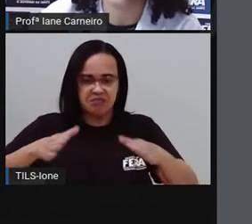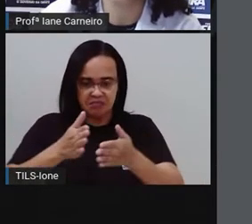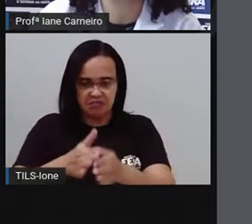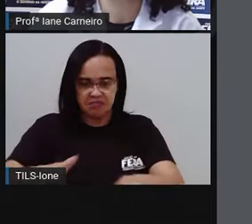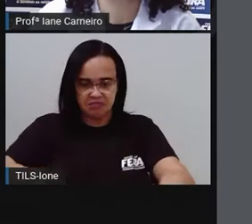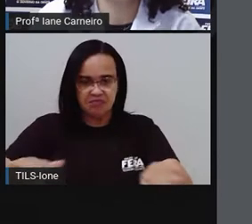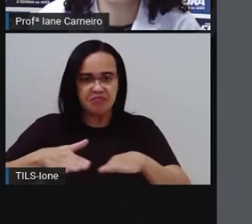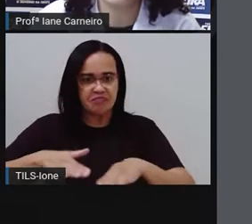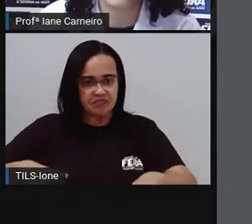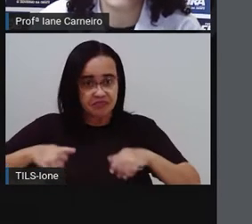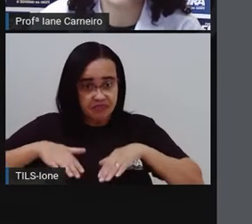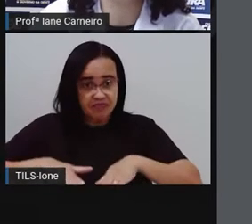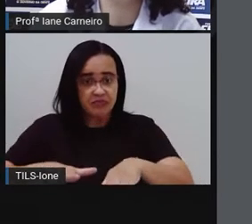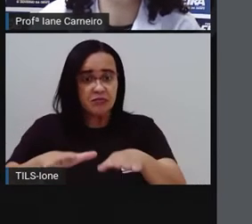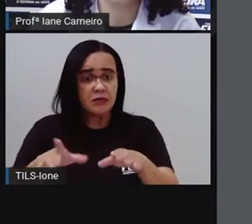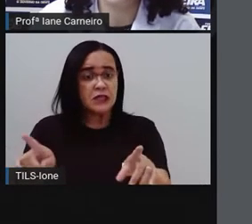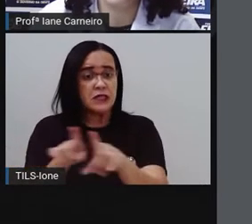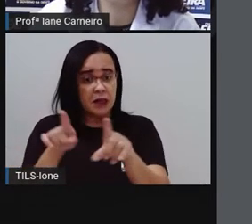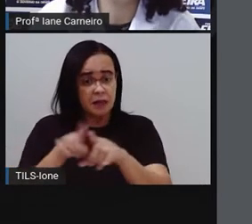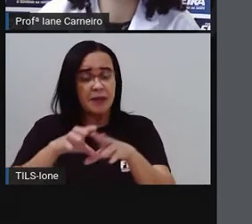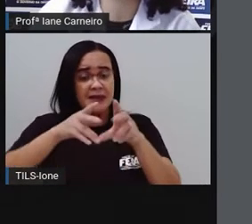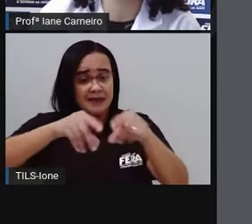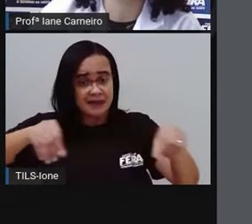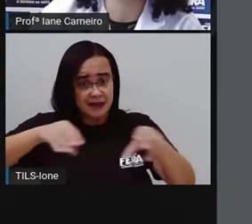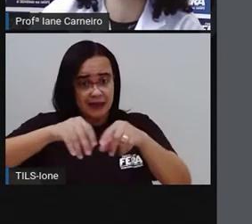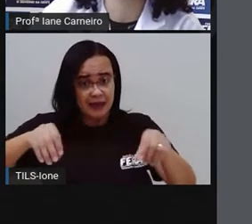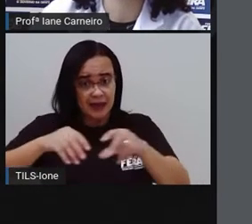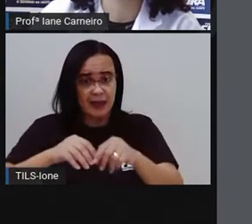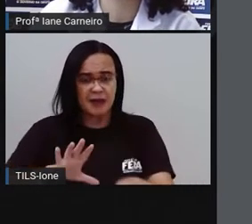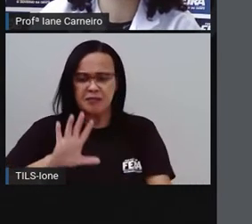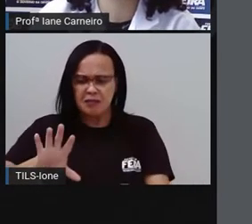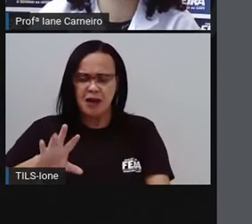de terra. Nesse pedaço tem um campinho de futebol.